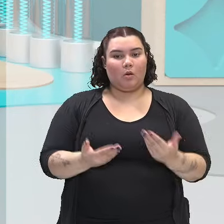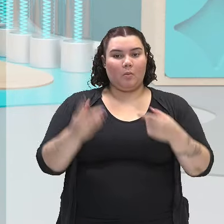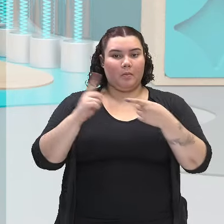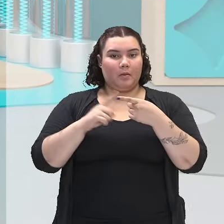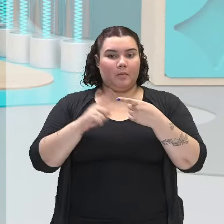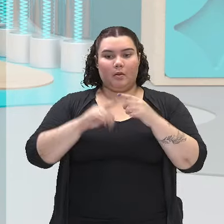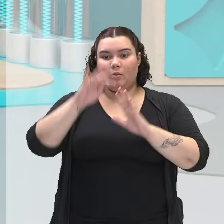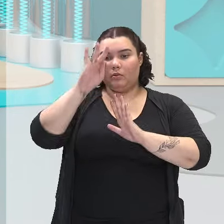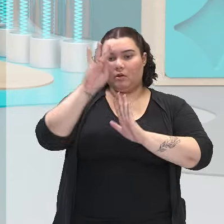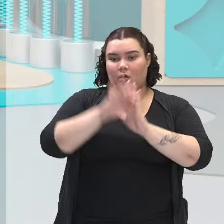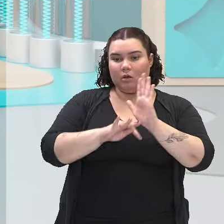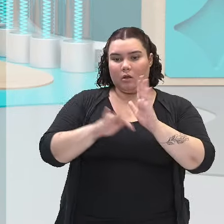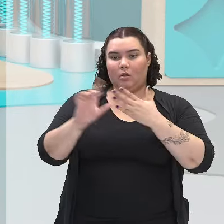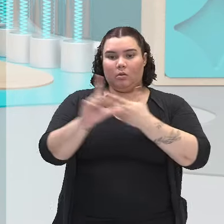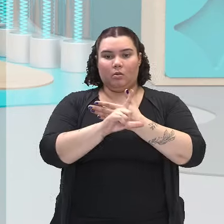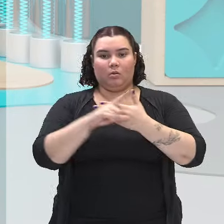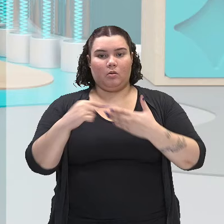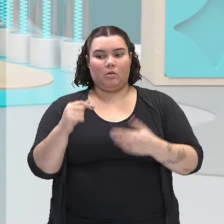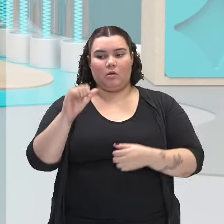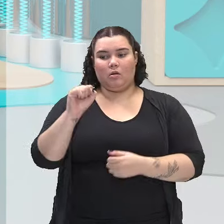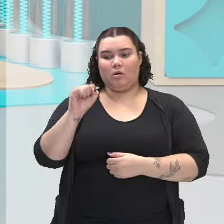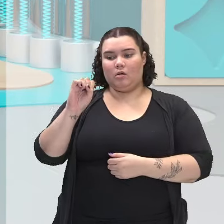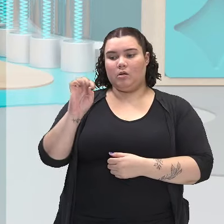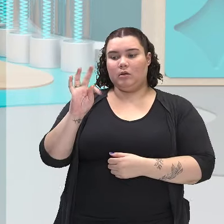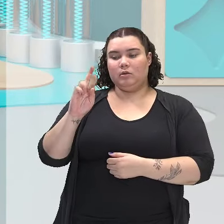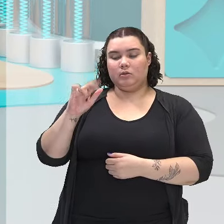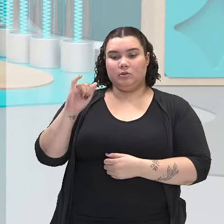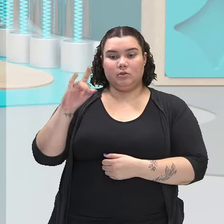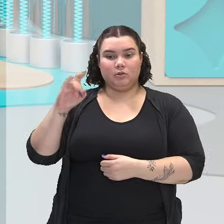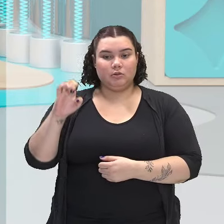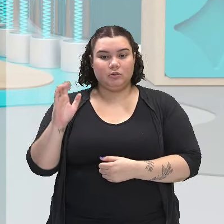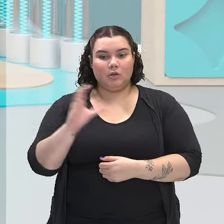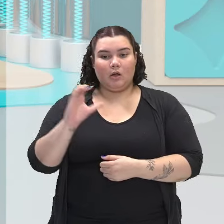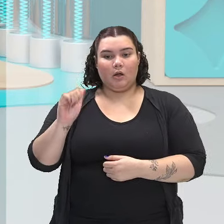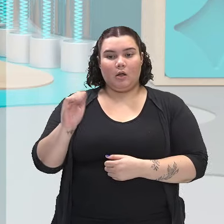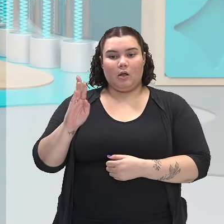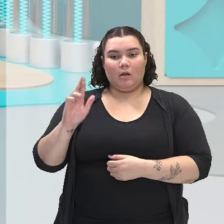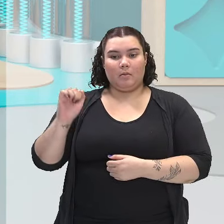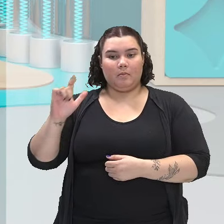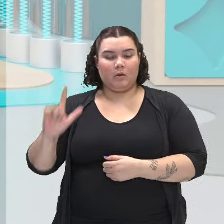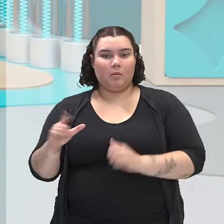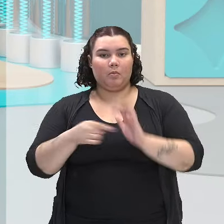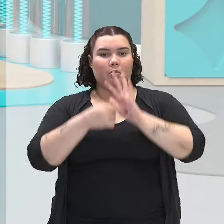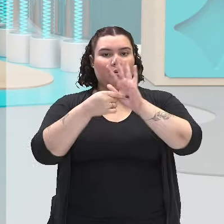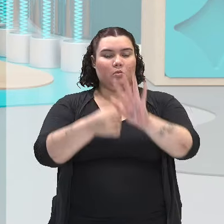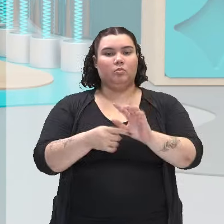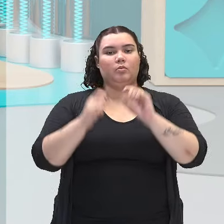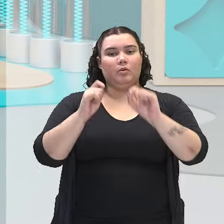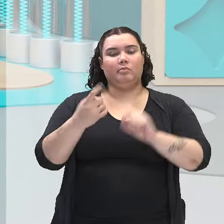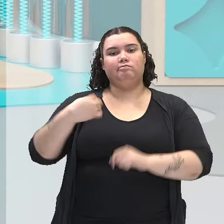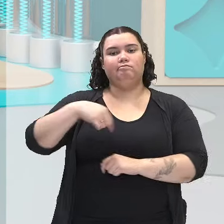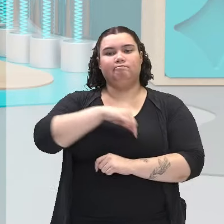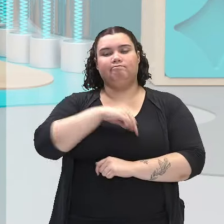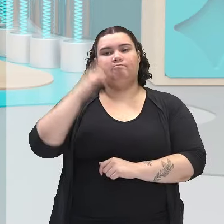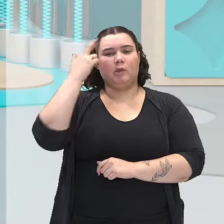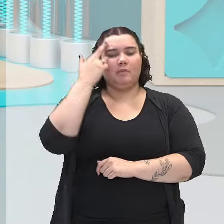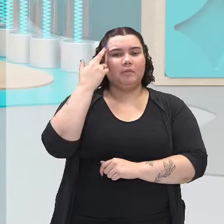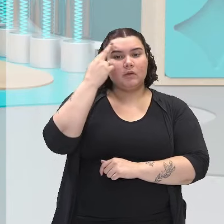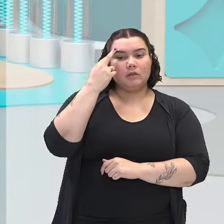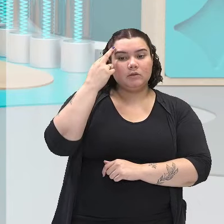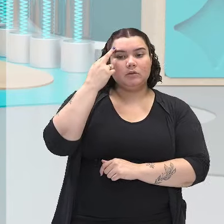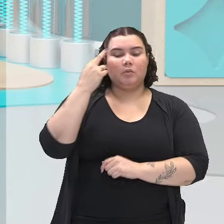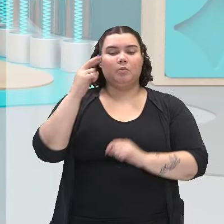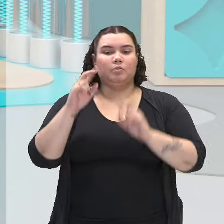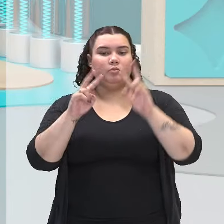texto da autora Astrid Cabral, trouxe para nós uma reflexão sobre